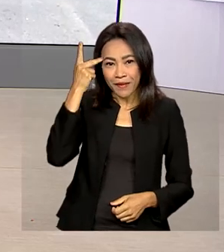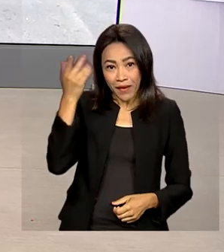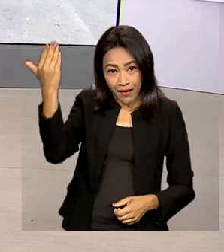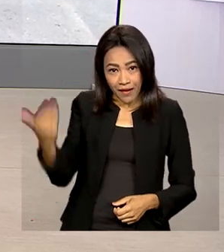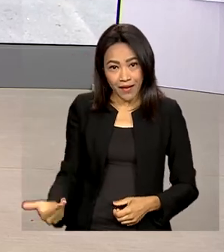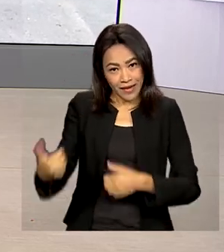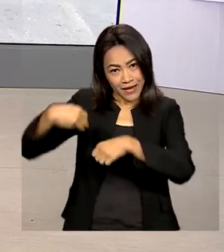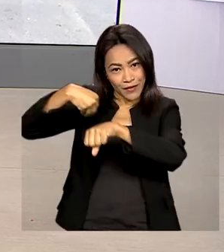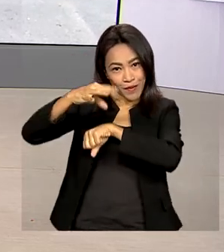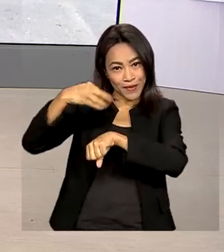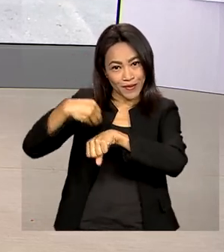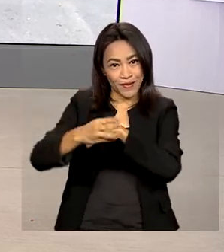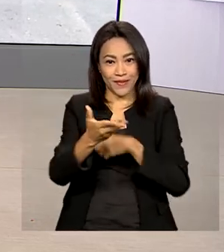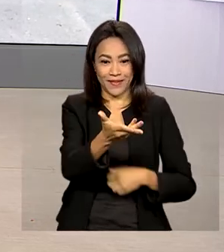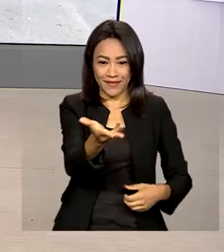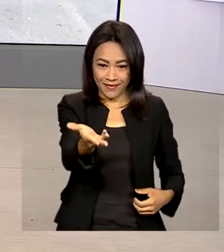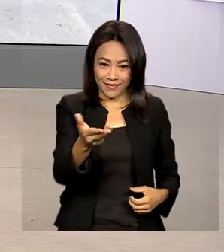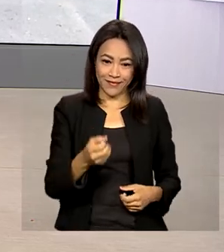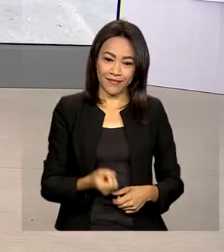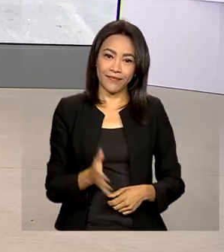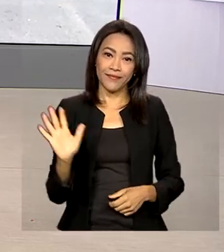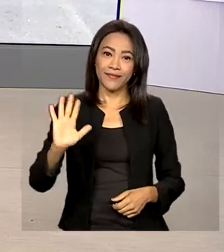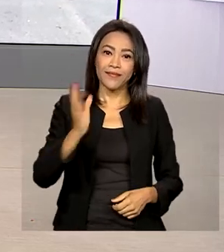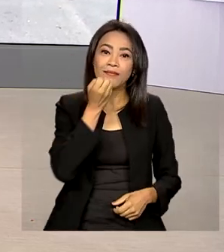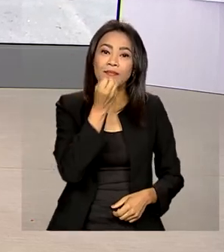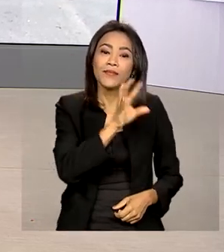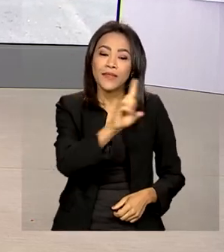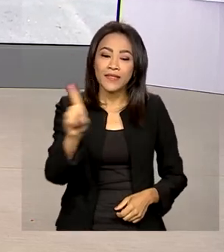traz as informações ao vivo pra gente. Oi, Júlia, bom dia.